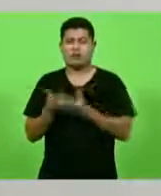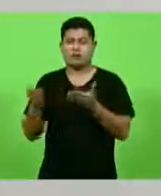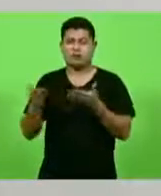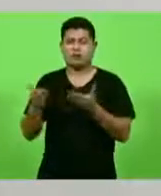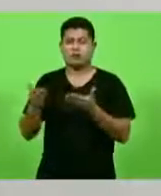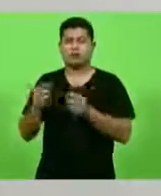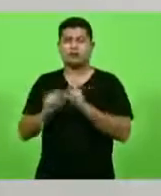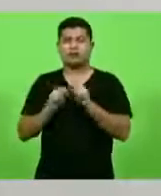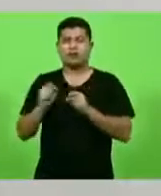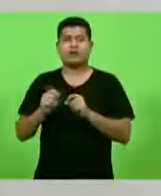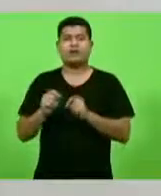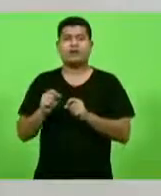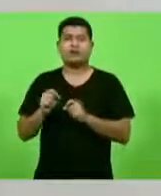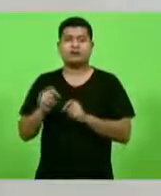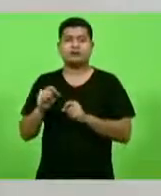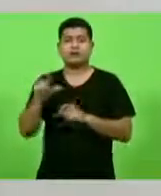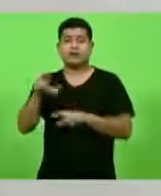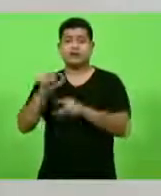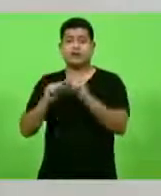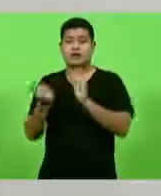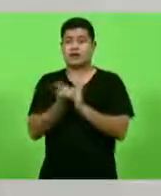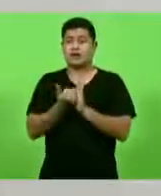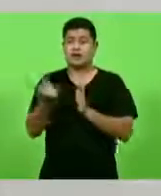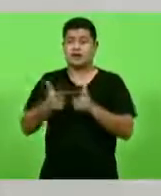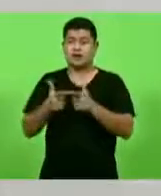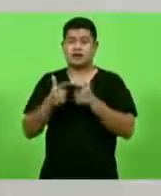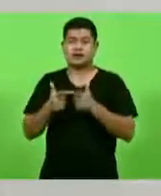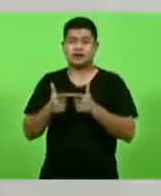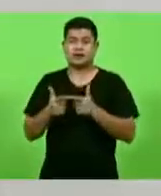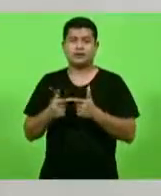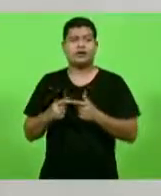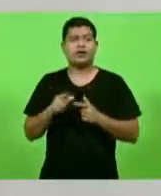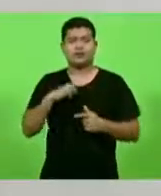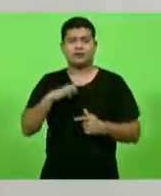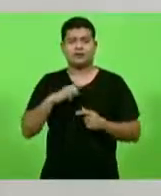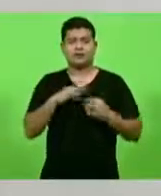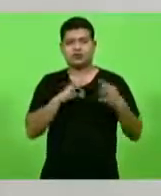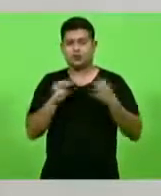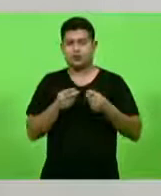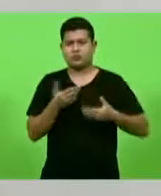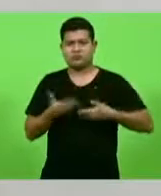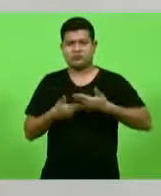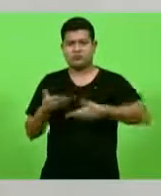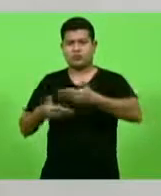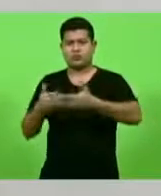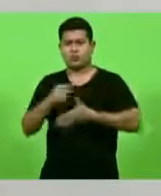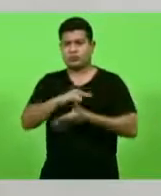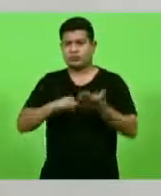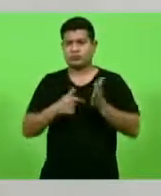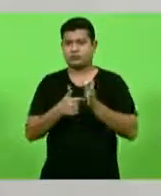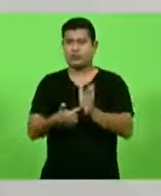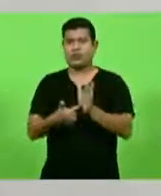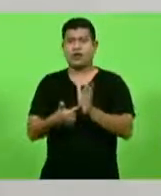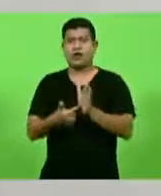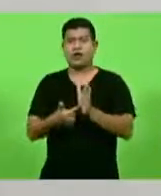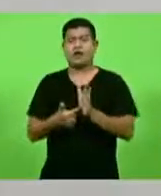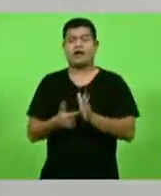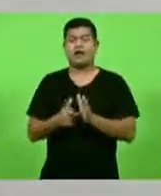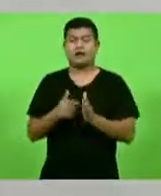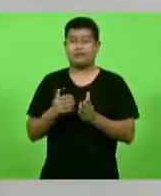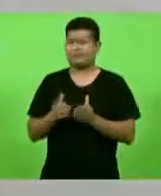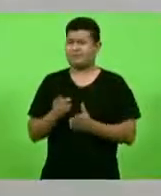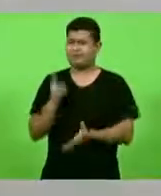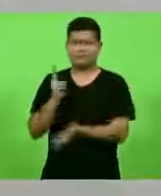processo que claramente, nitidamente, favorece duas empresas, uma delas, a mesma de